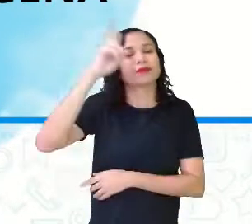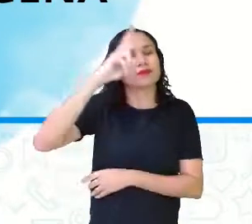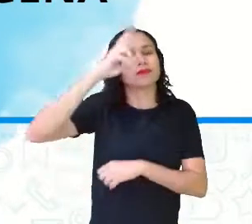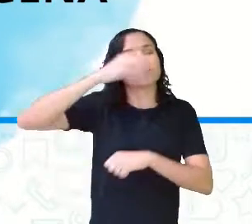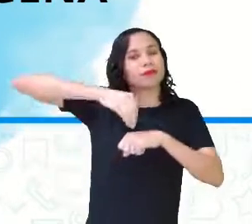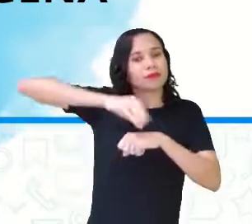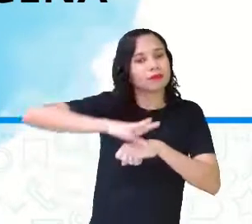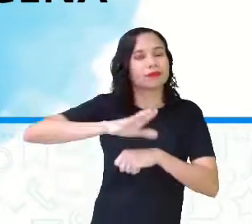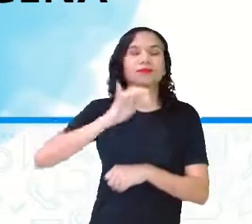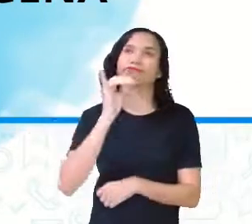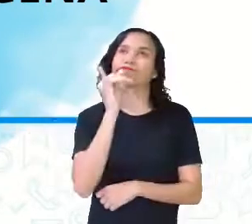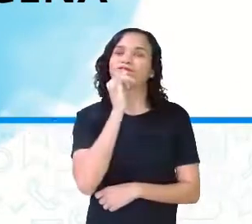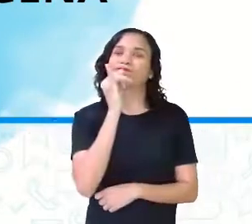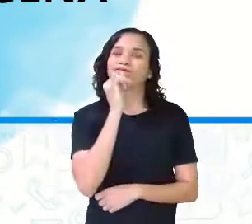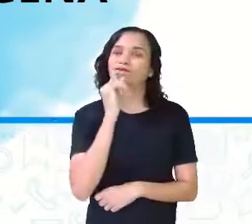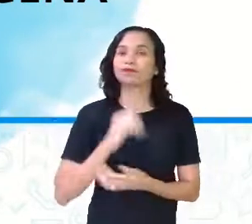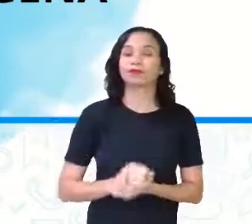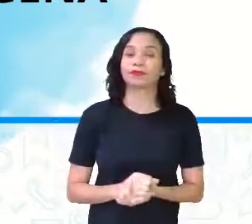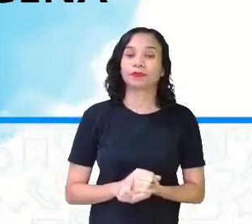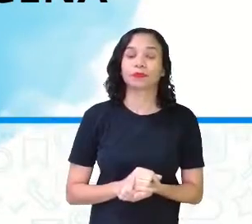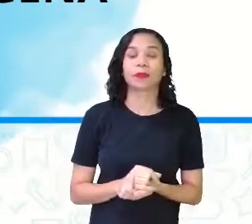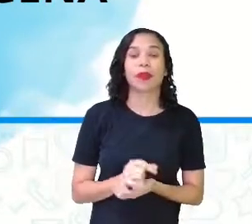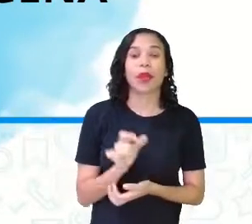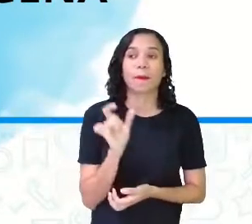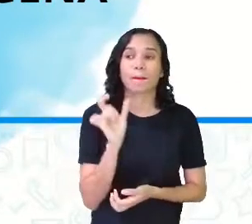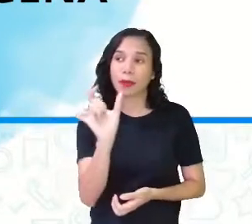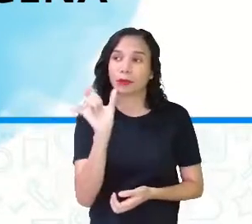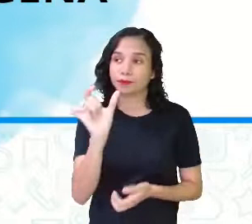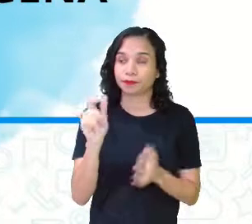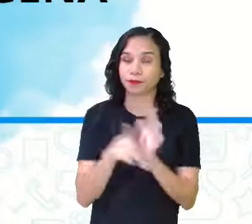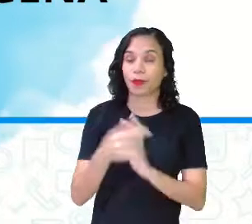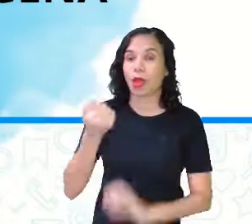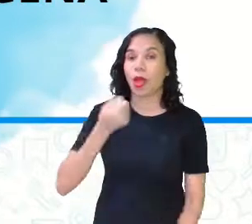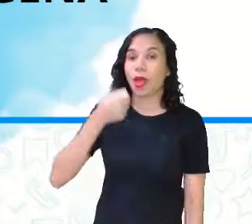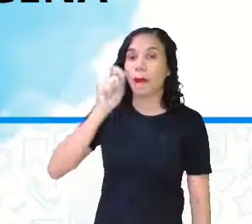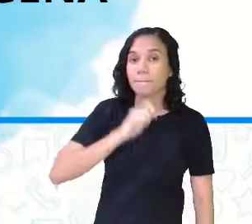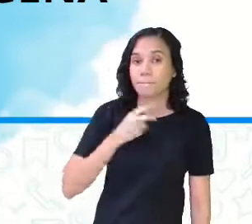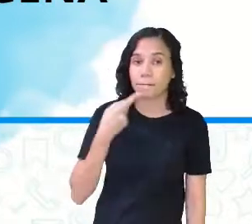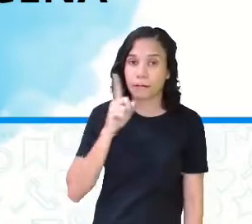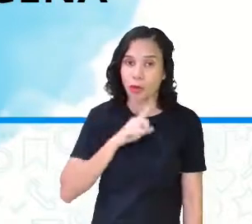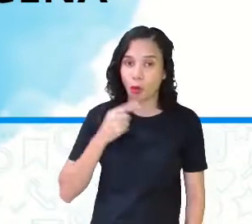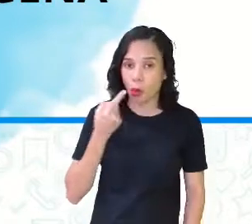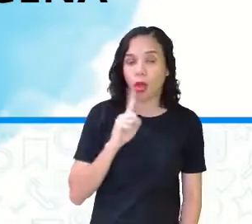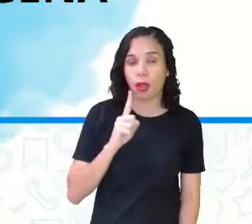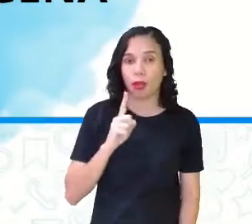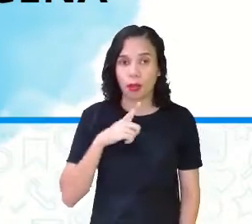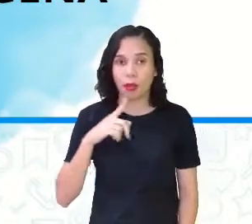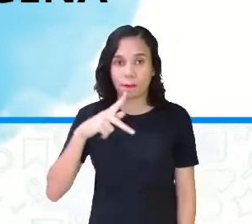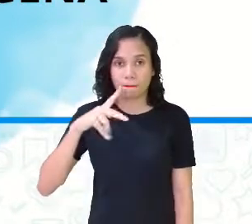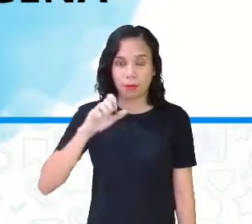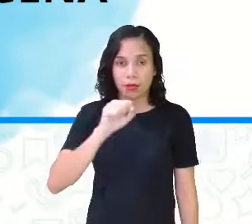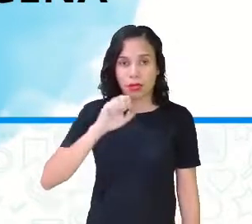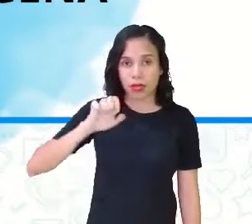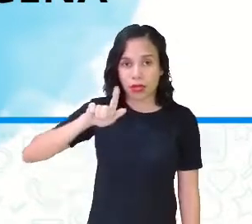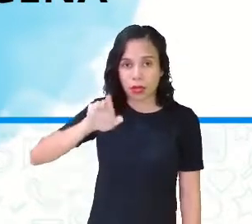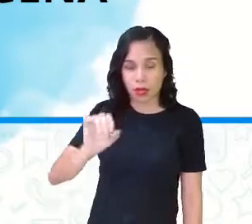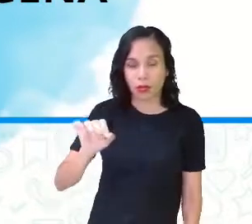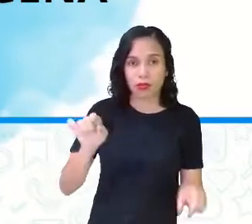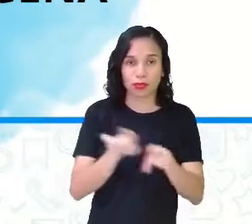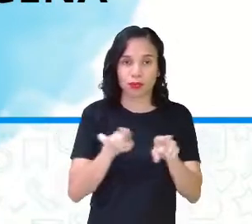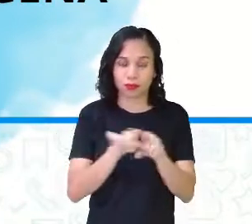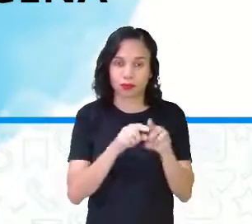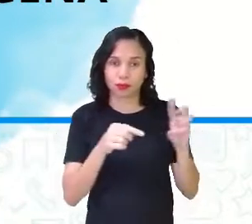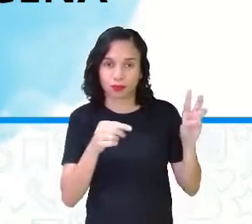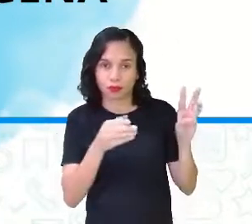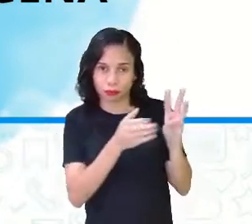uma dica. Por exemplo, nas palavras aqui, picolé, pêssego e indígena. Se você assistiu ontem, com